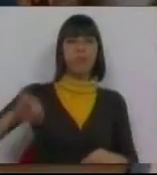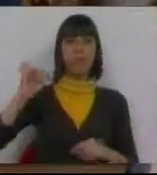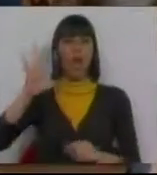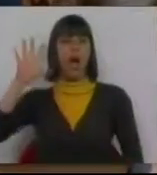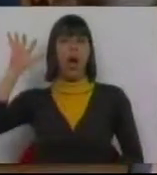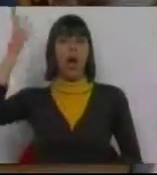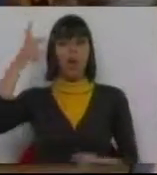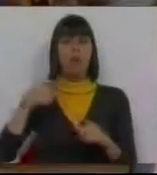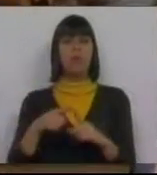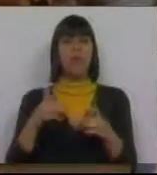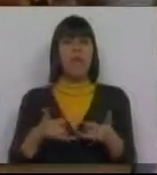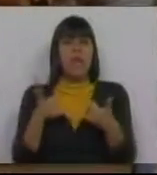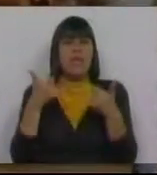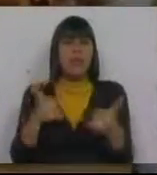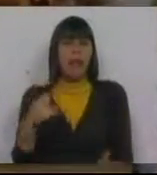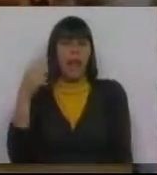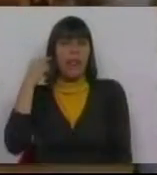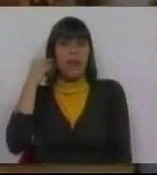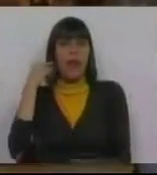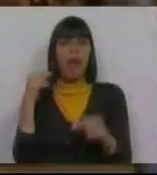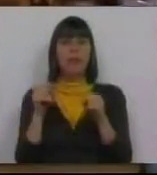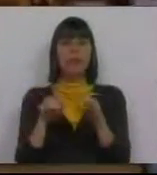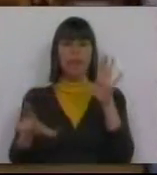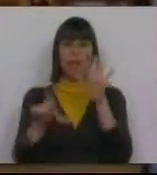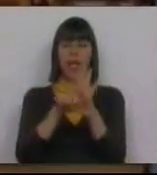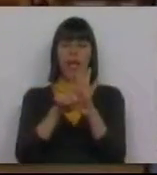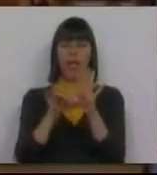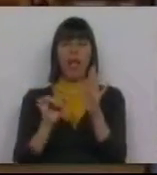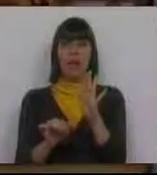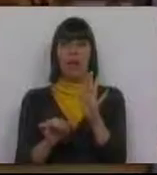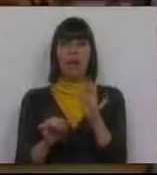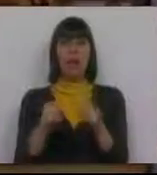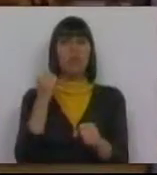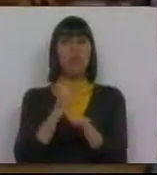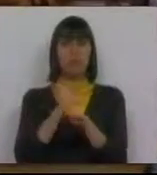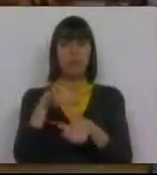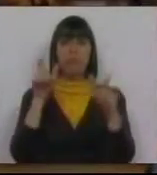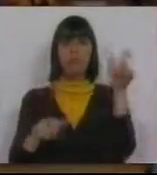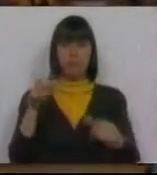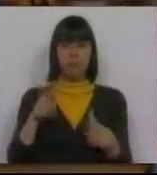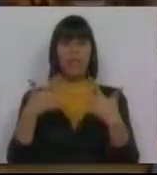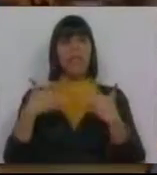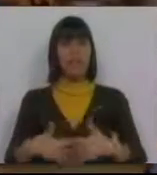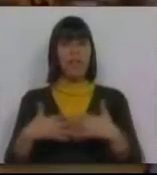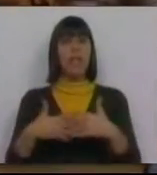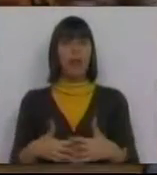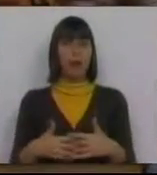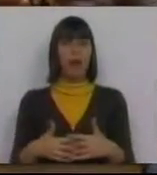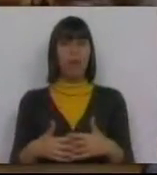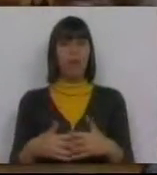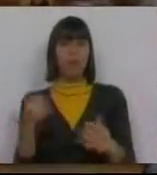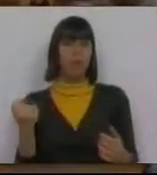que aconteceu imediatamente a seguir a esta legislação. Os trabalhadores e os sindicatos